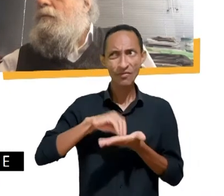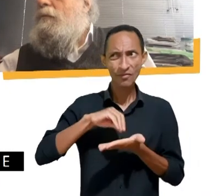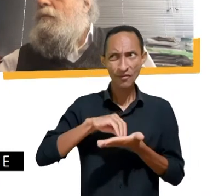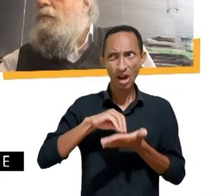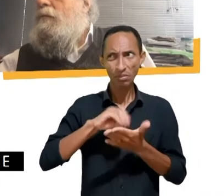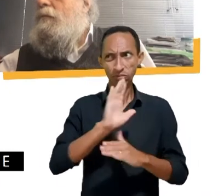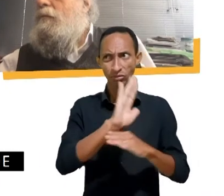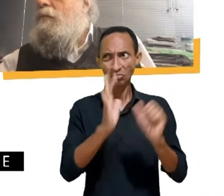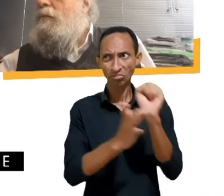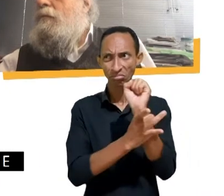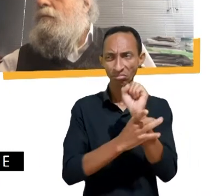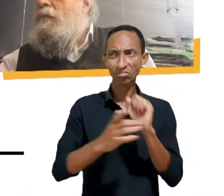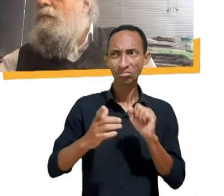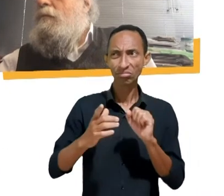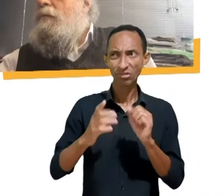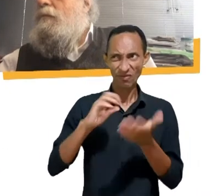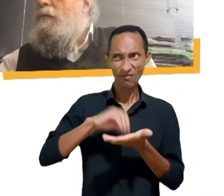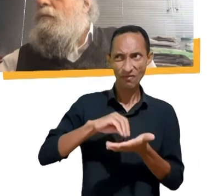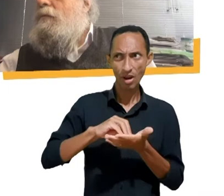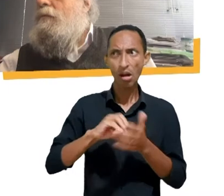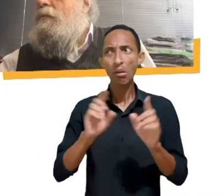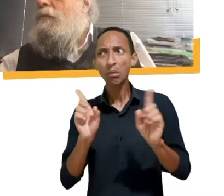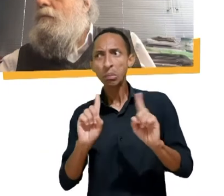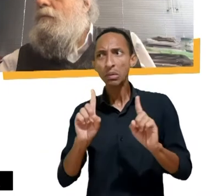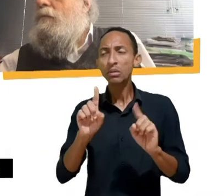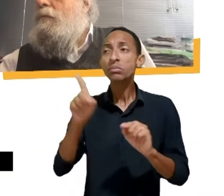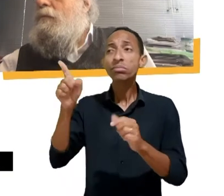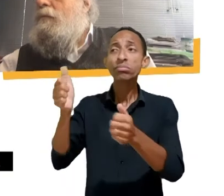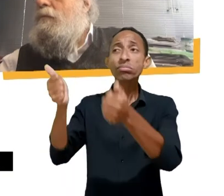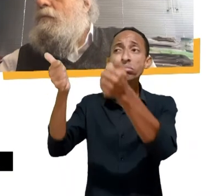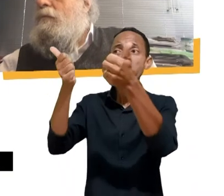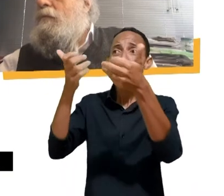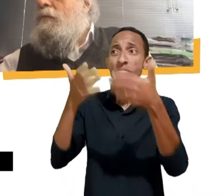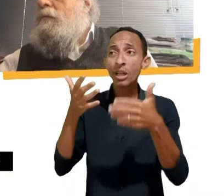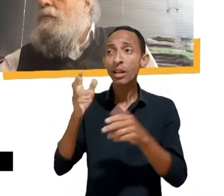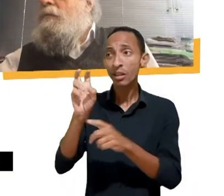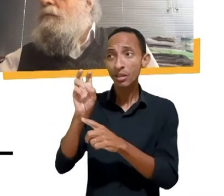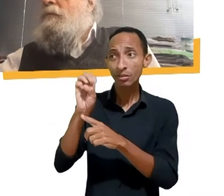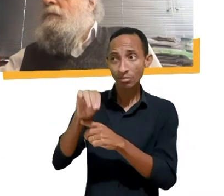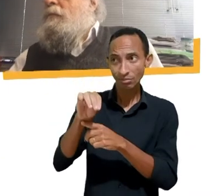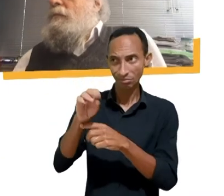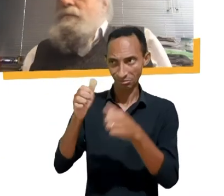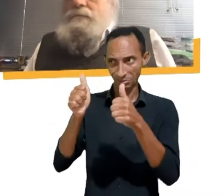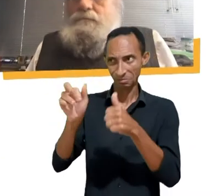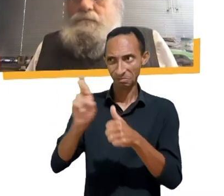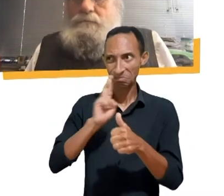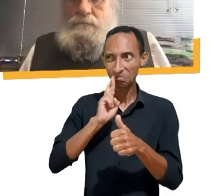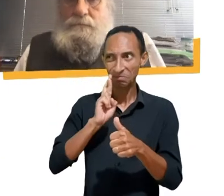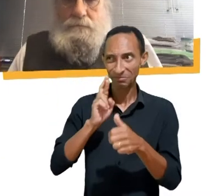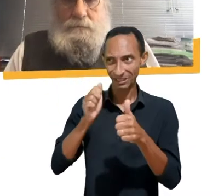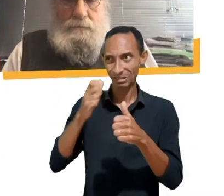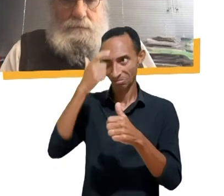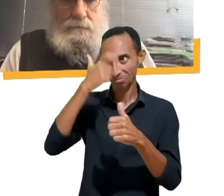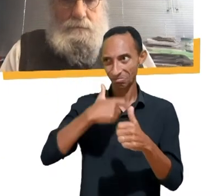peço para te responder em cinco minutos também e para fazer a sua autodescrição, por favor. A palavra é sua.